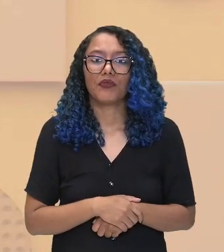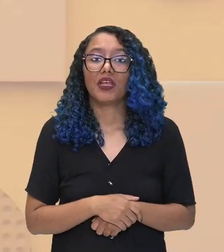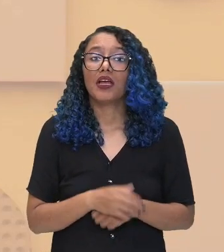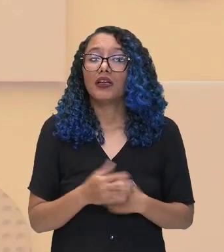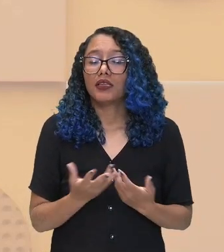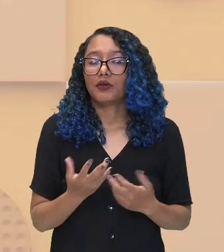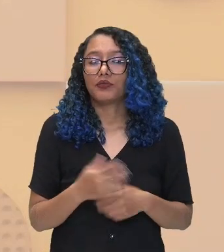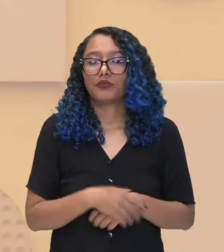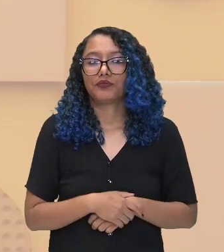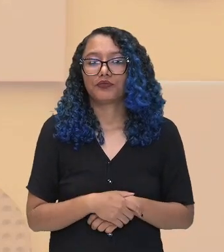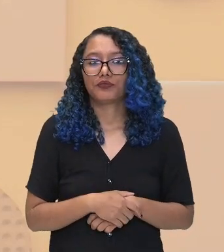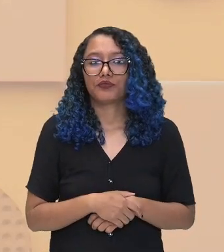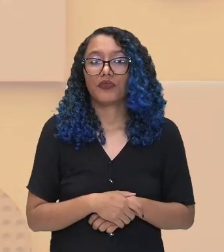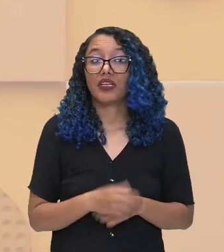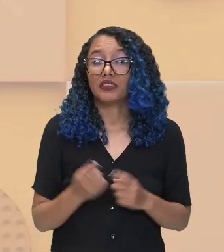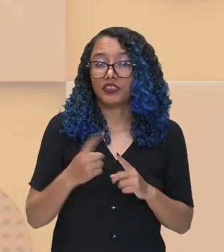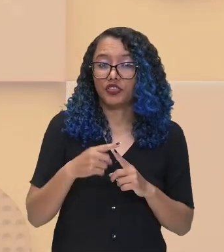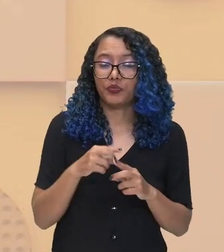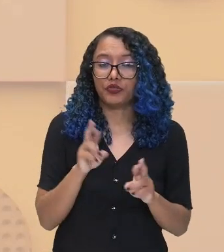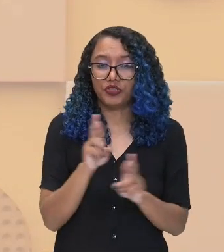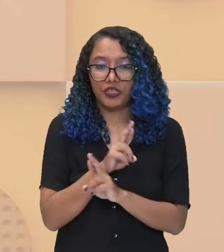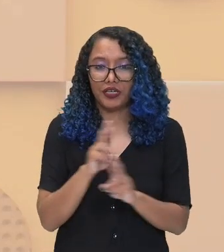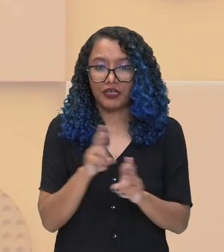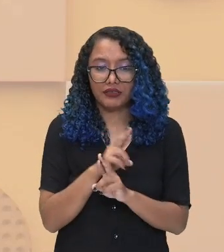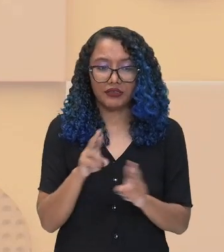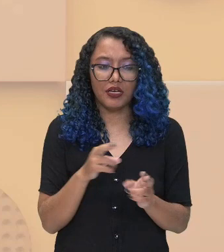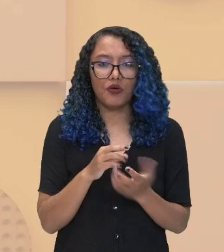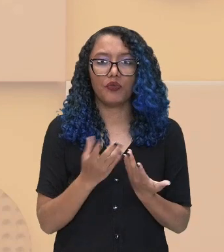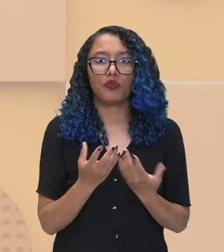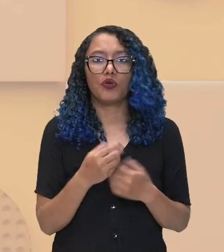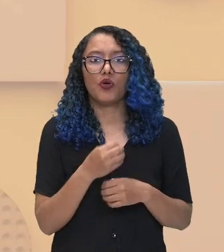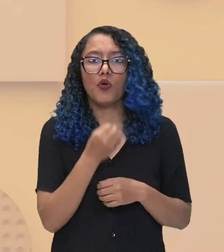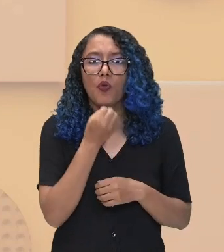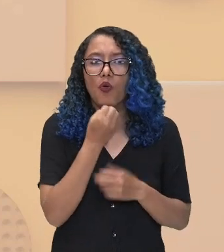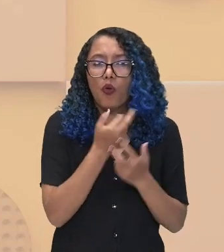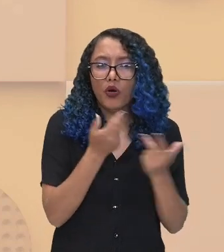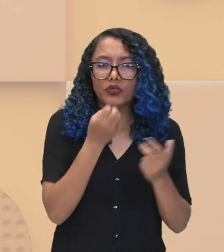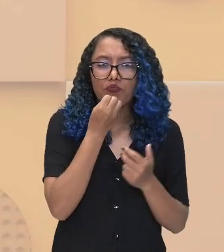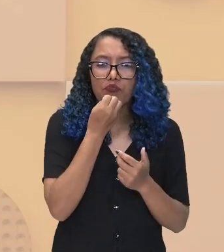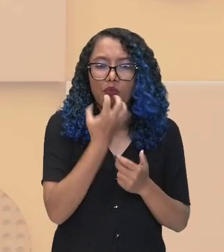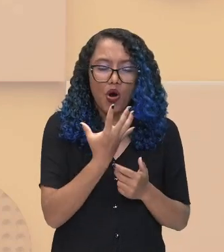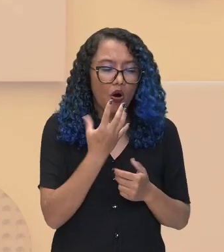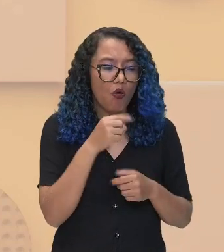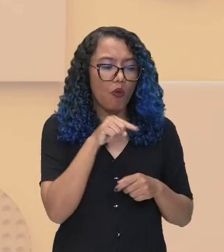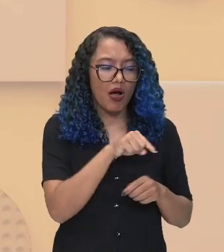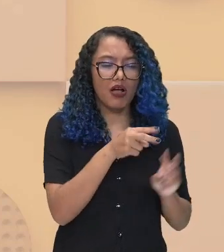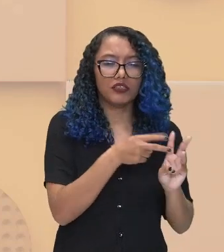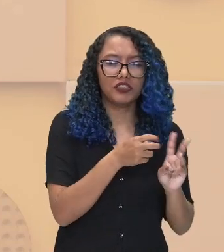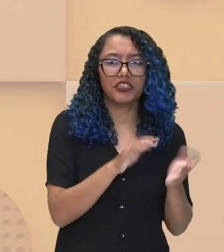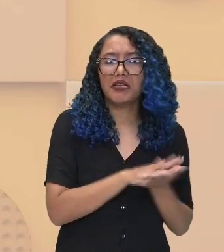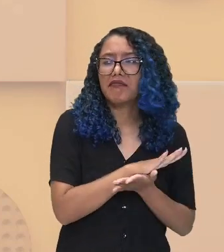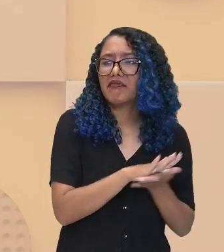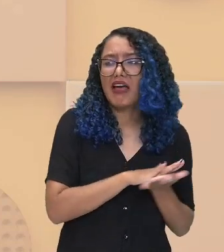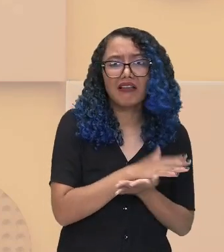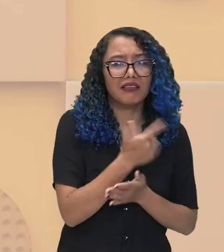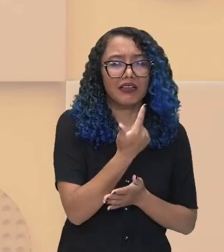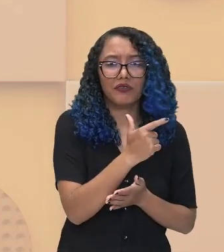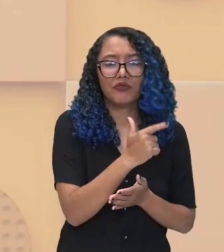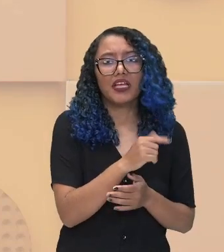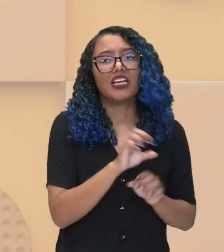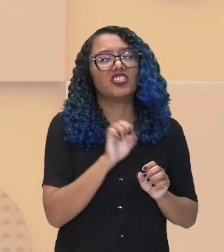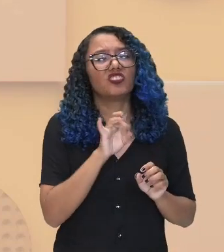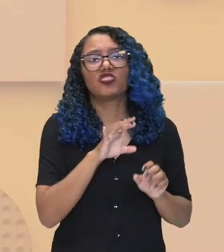não vai ter benefícios para a população indígena. Pelo contrário, vai ser forma ali de dominação às tribos